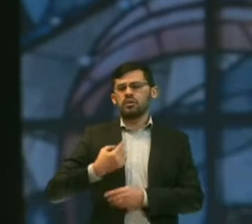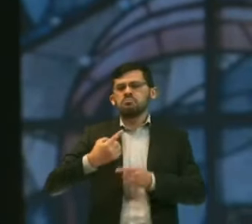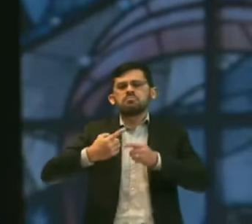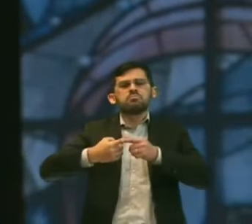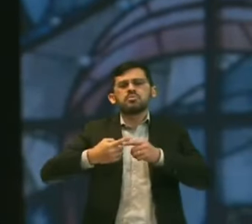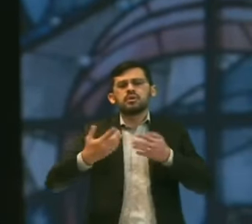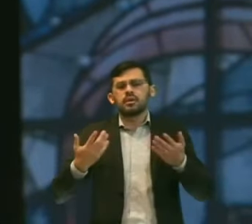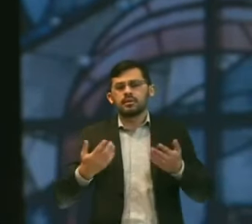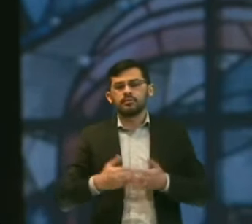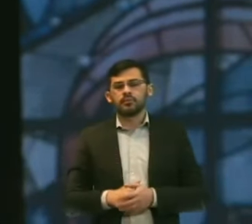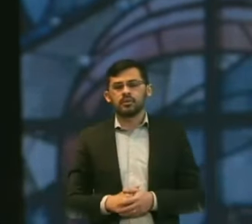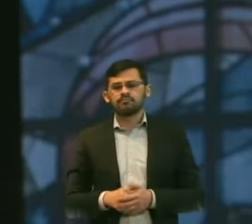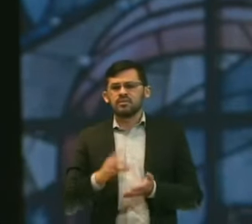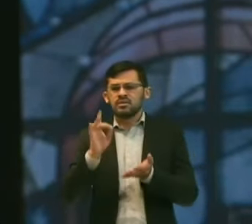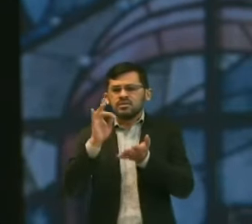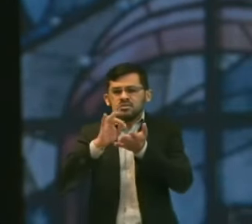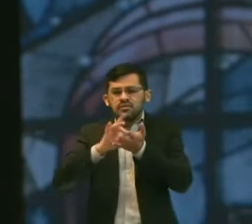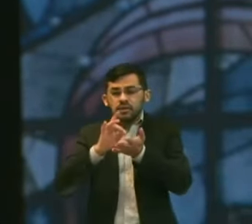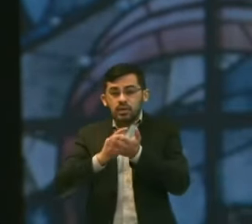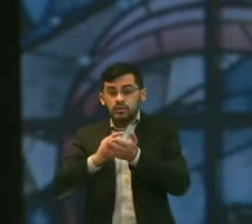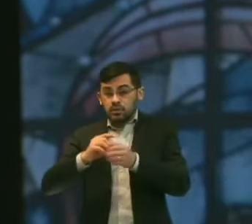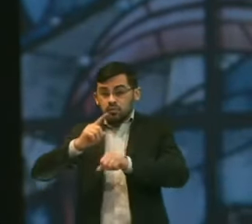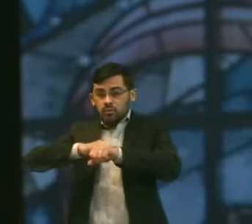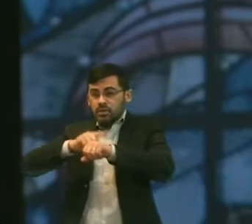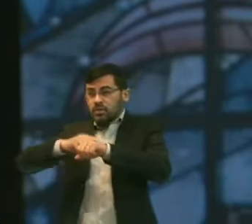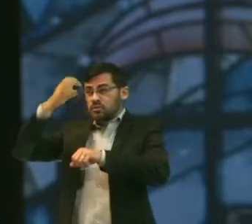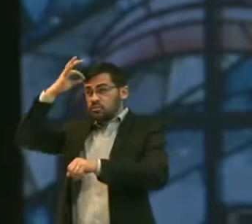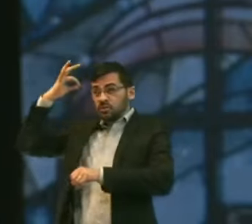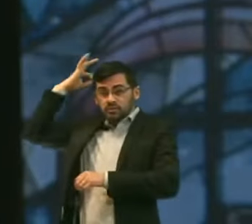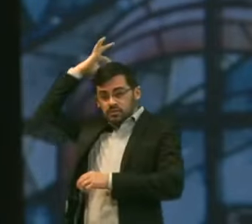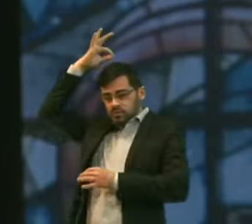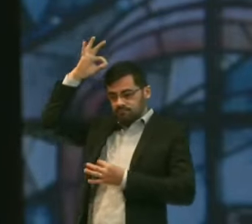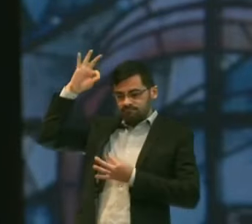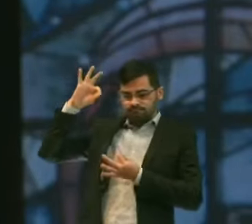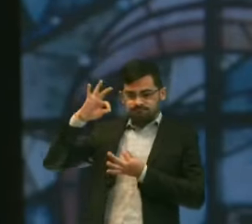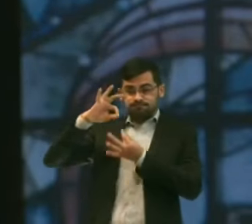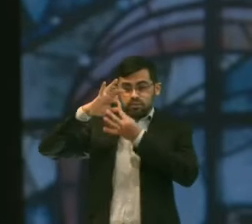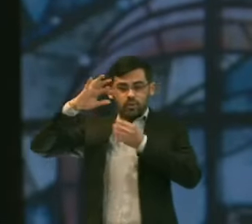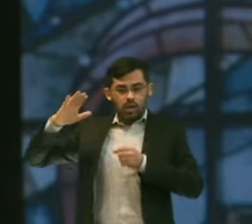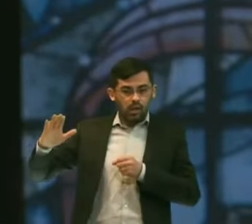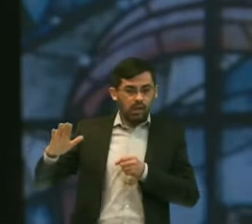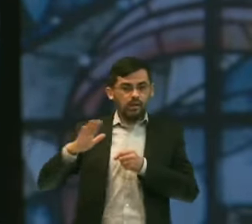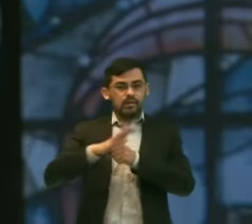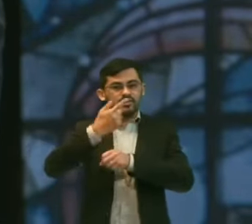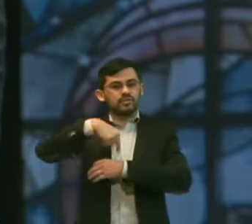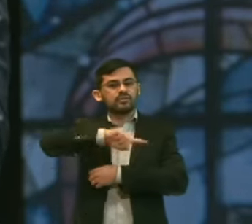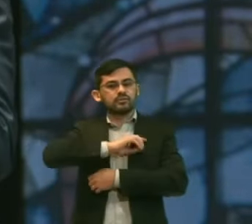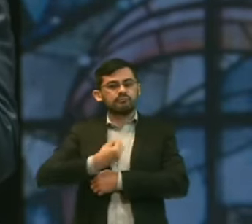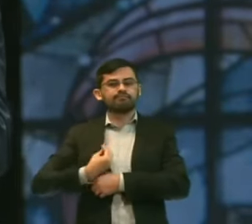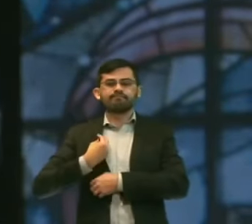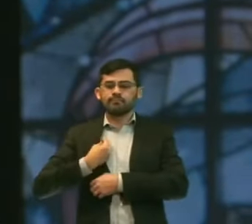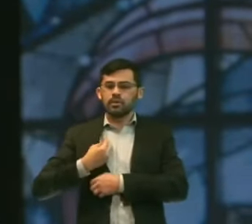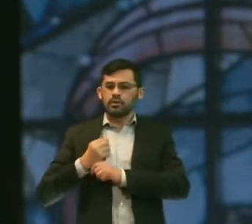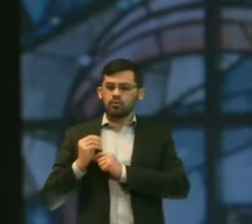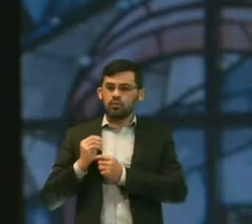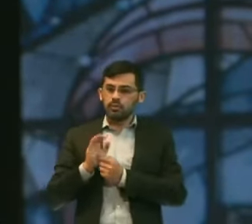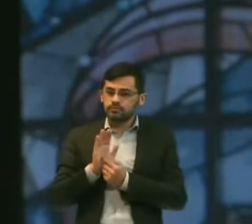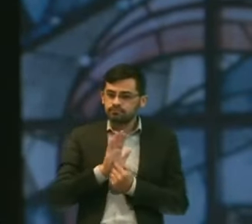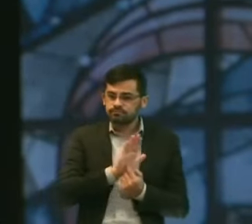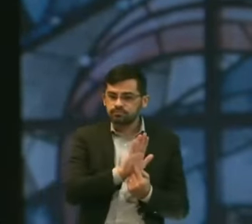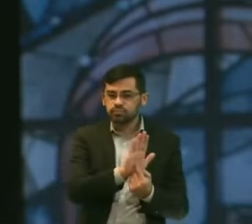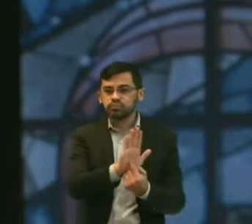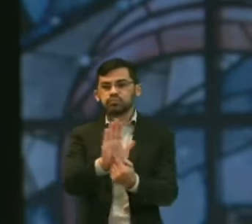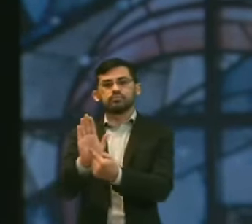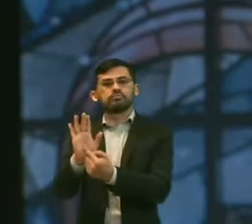Porque queridos O fruto Da presença Do Espírito Santo Em nós Vai se revelar Nas nossas vidas